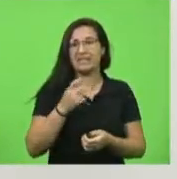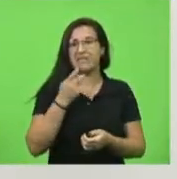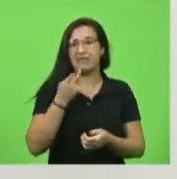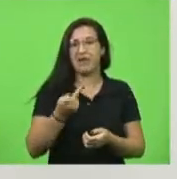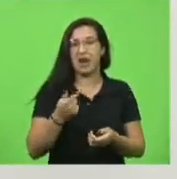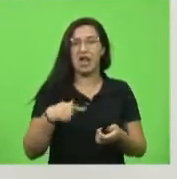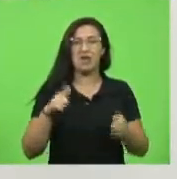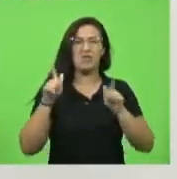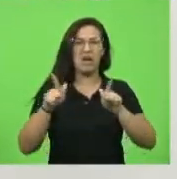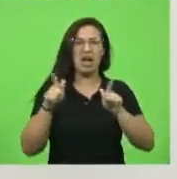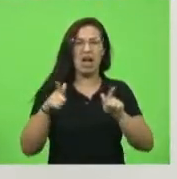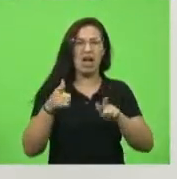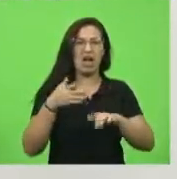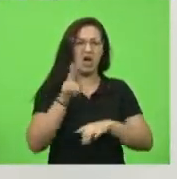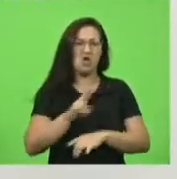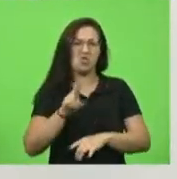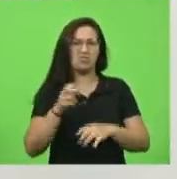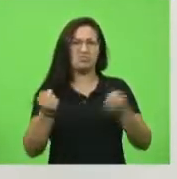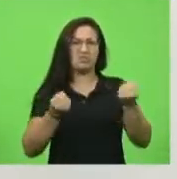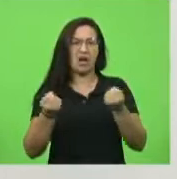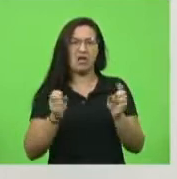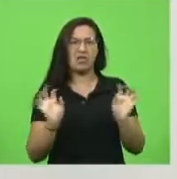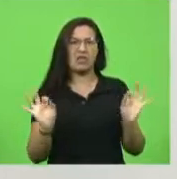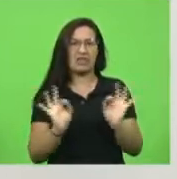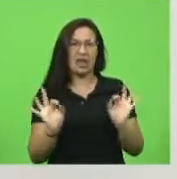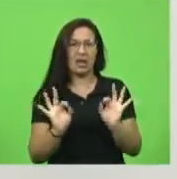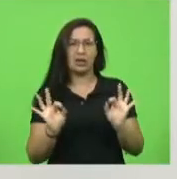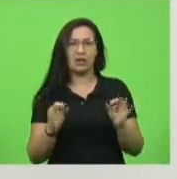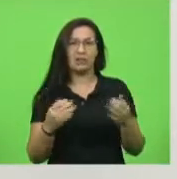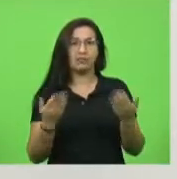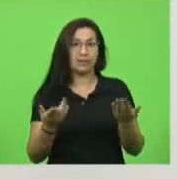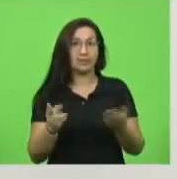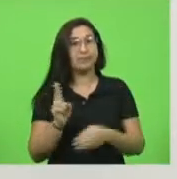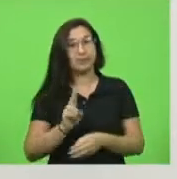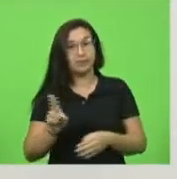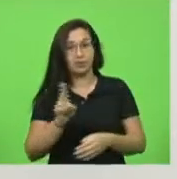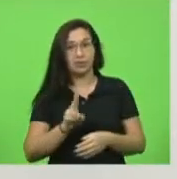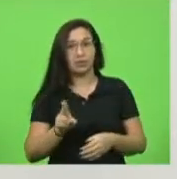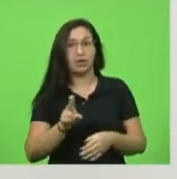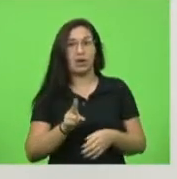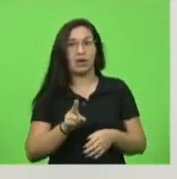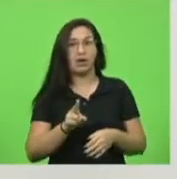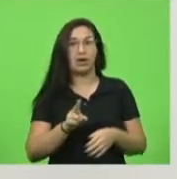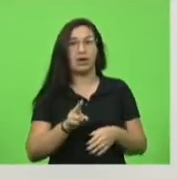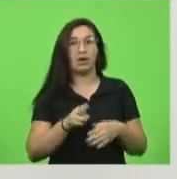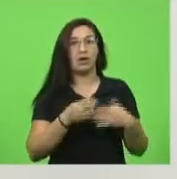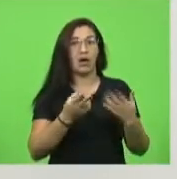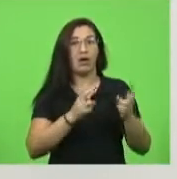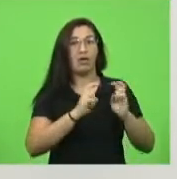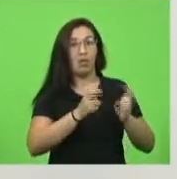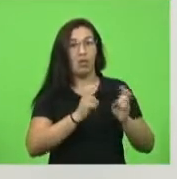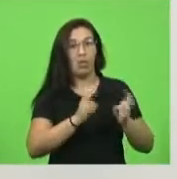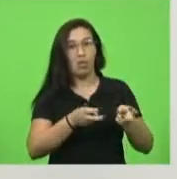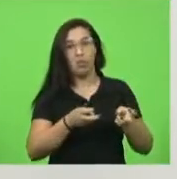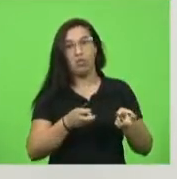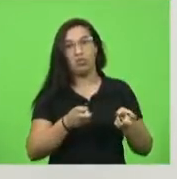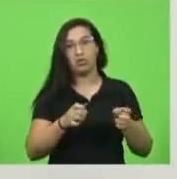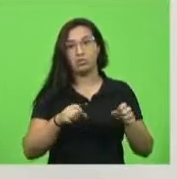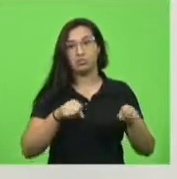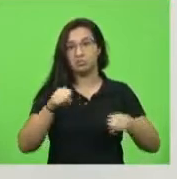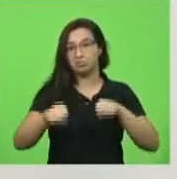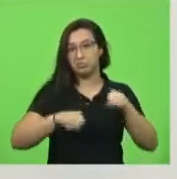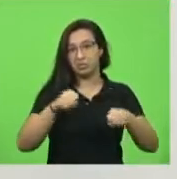greve, eu não vou mais usar o carro, ele vai usar o transporte público, ele vai na bicicleta, mas o Brasil não vai parar por causa do